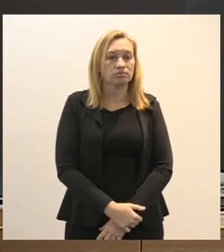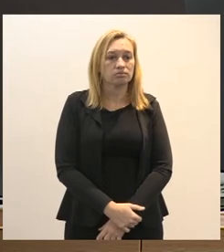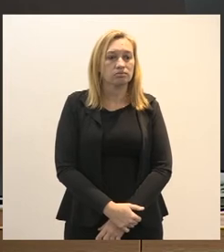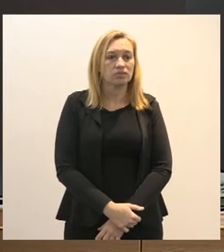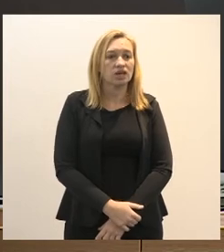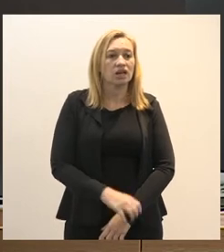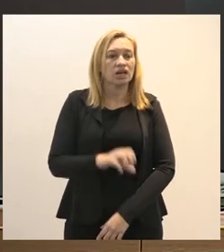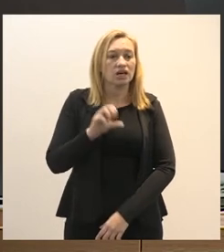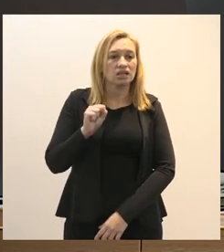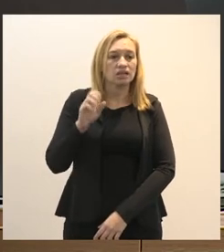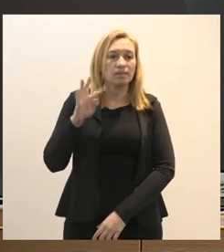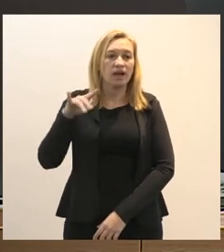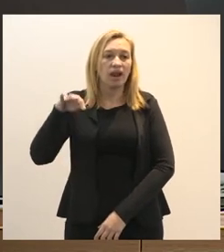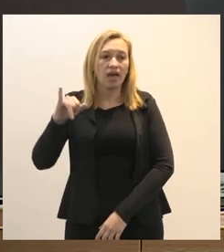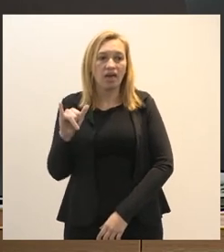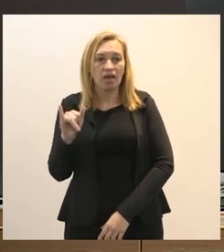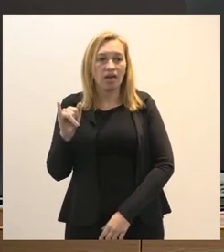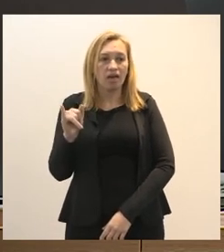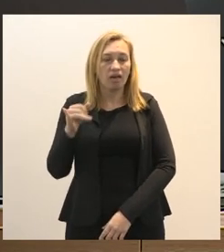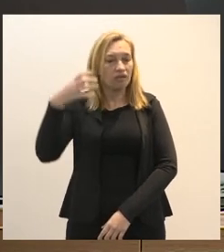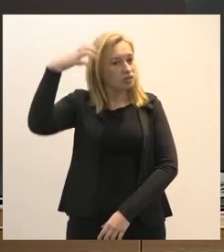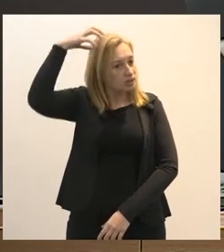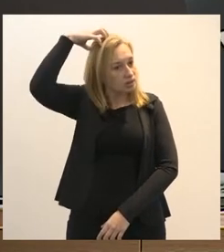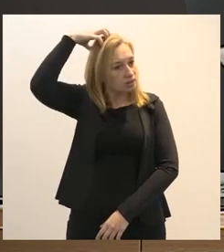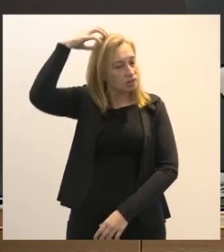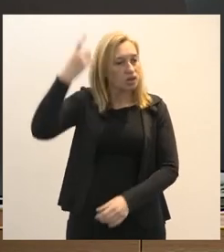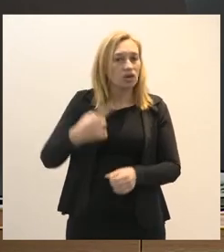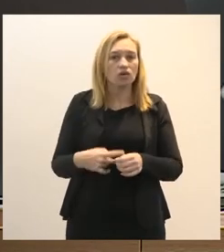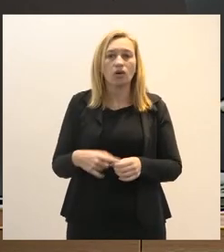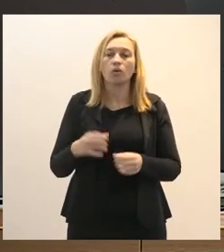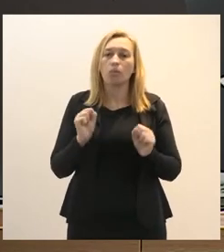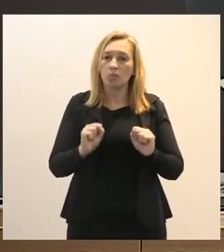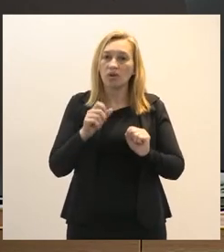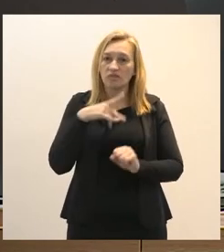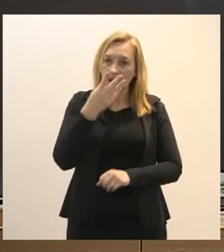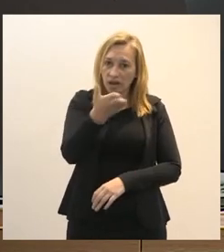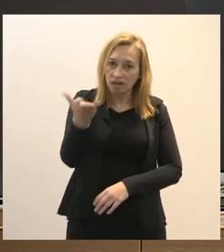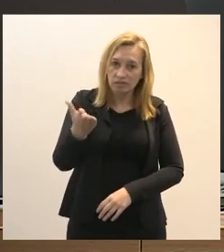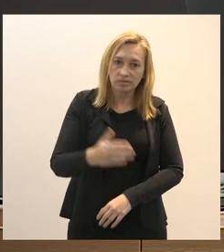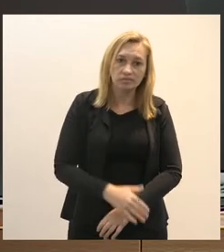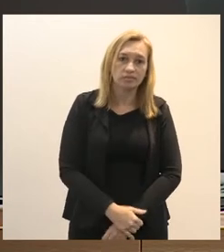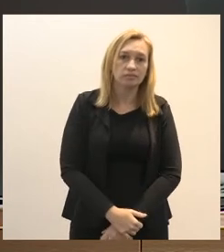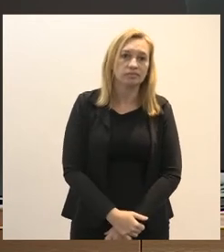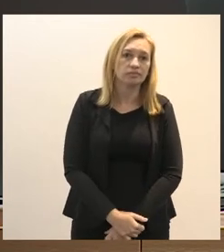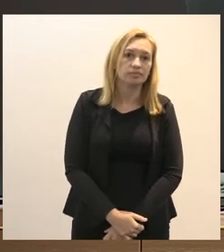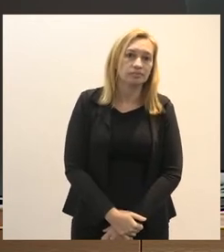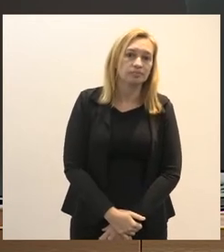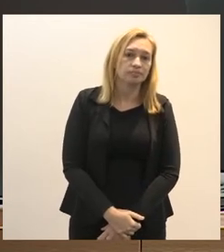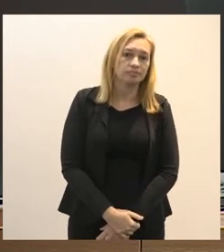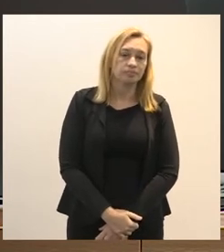Ciderley de Angra dos Reis Ciderley com você com a palavra eu te chamei várias vezes por favor